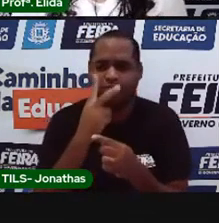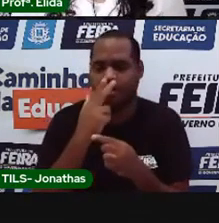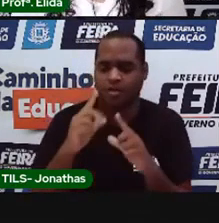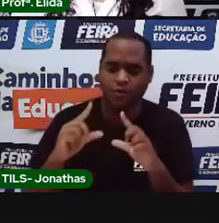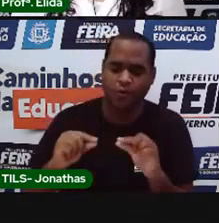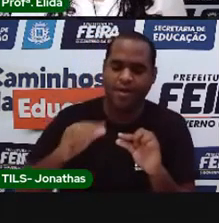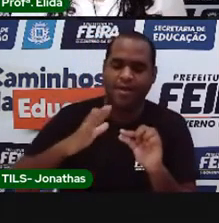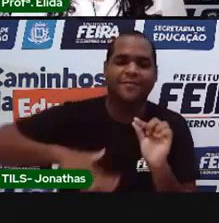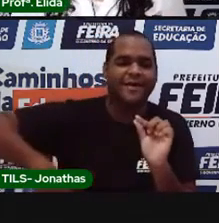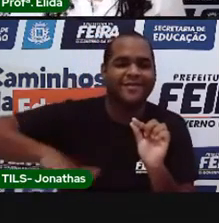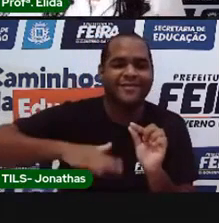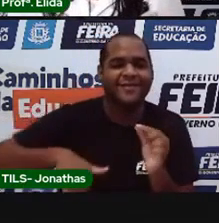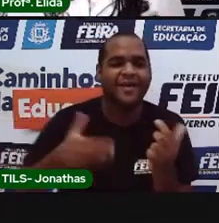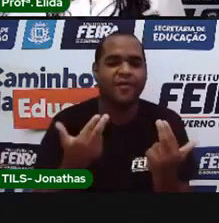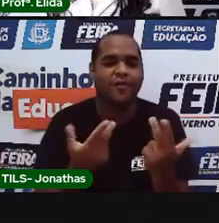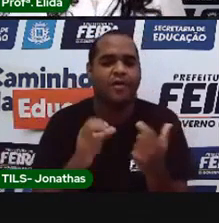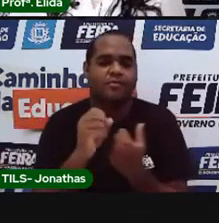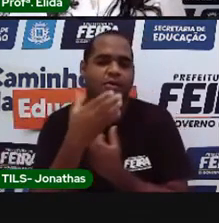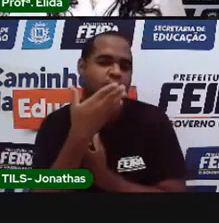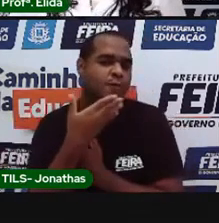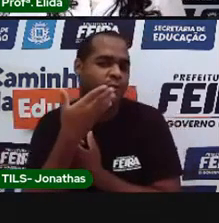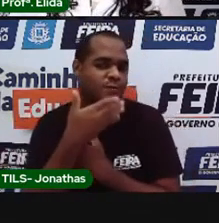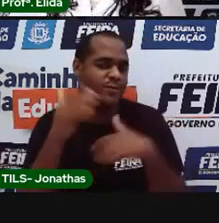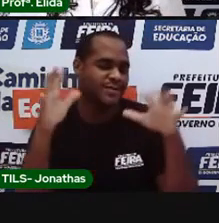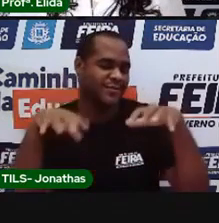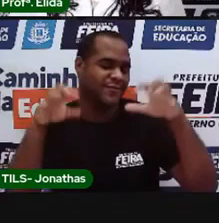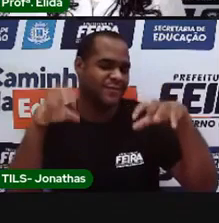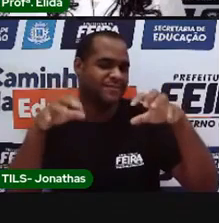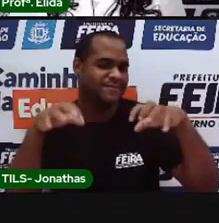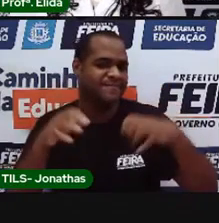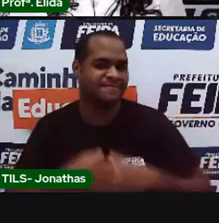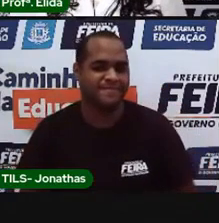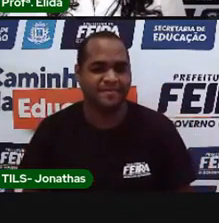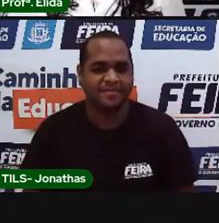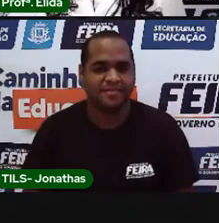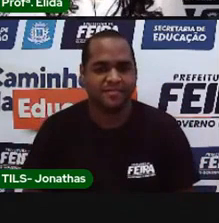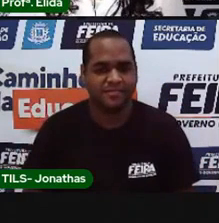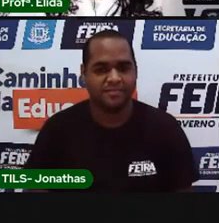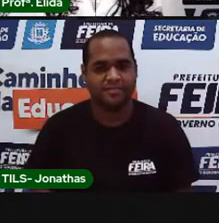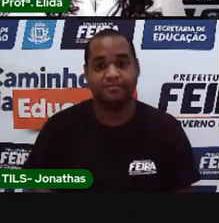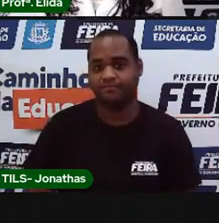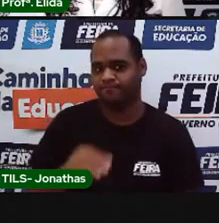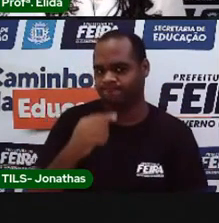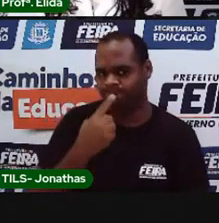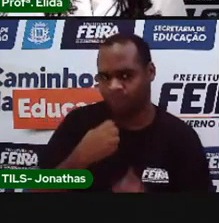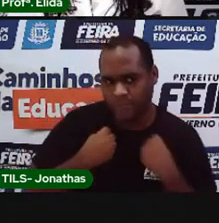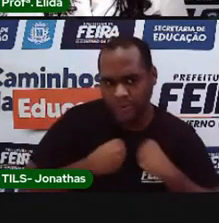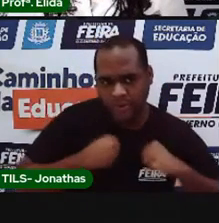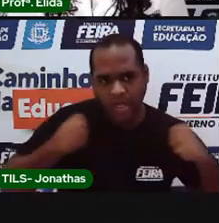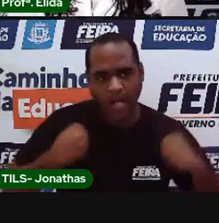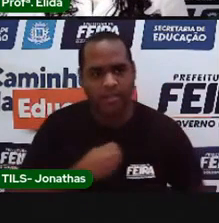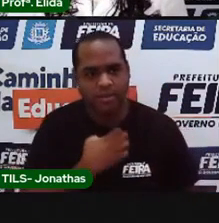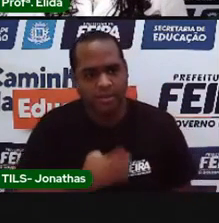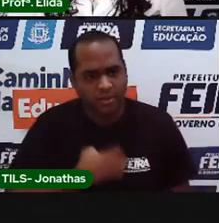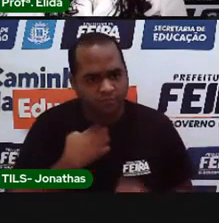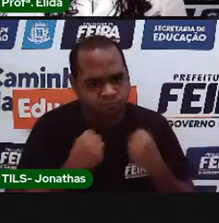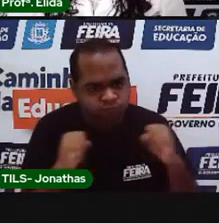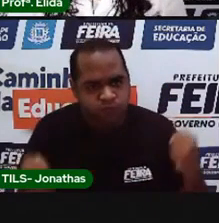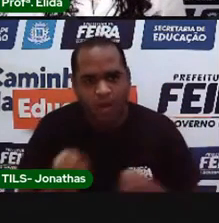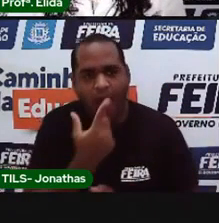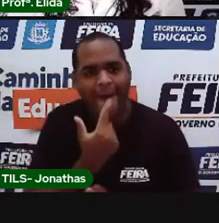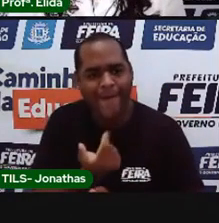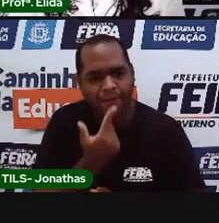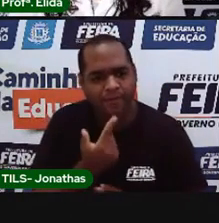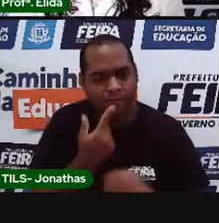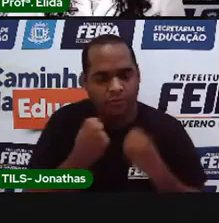suave como o mar e doce como os dias da chuva. A raiva. A raiva arde como